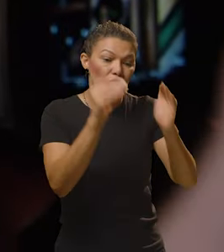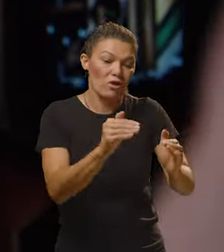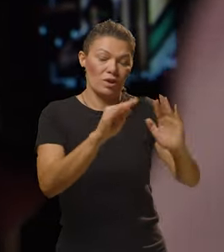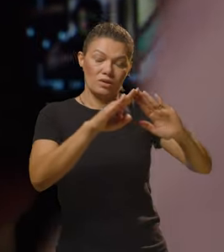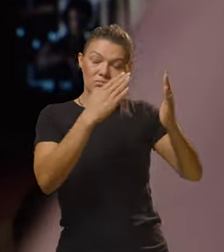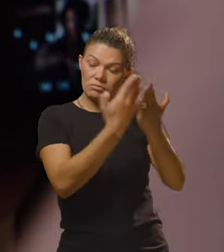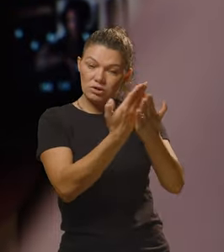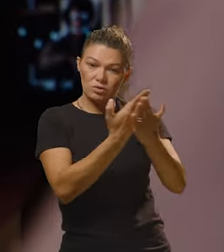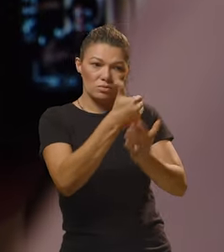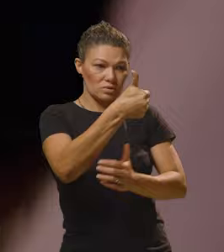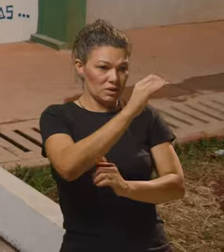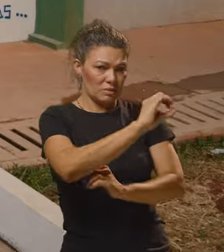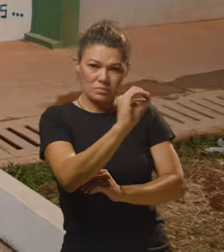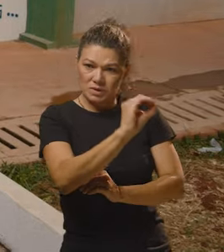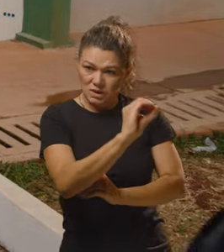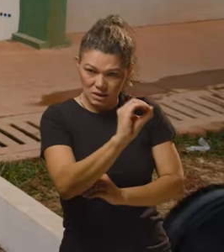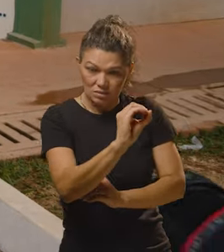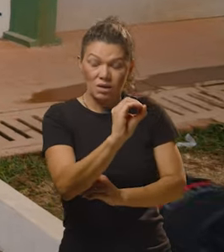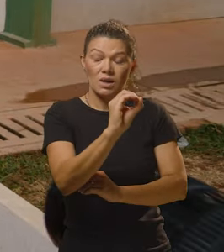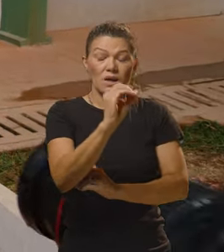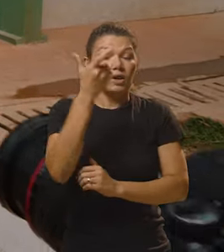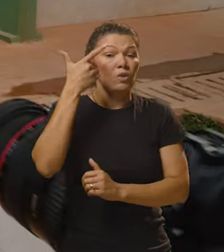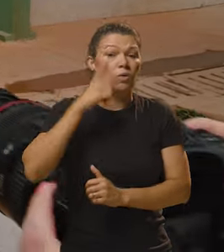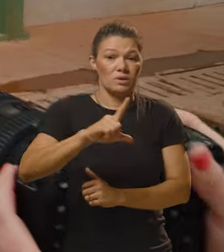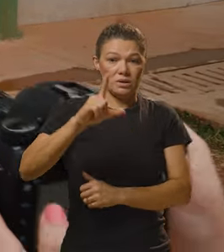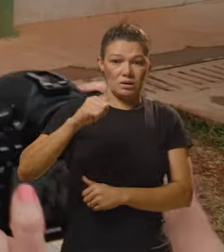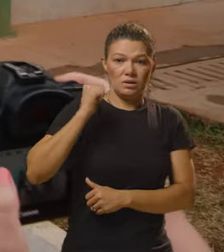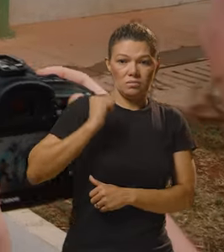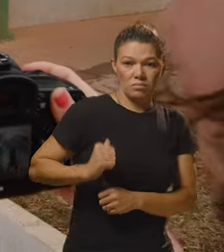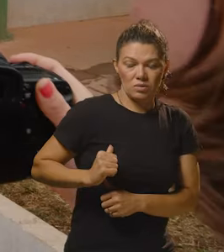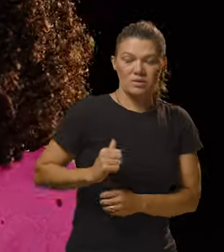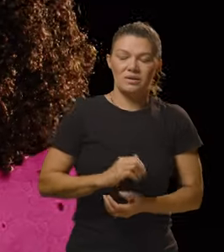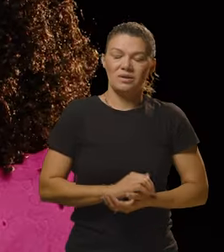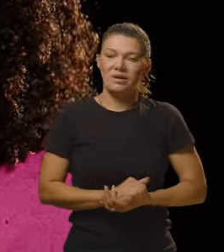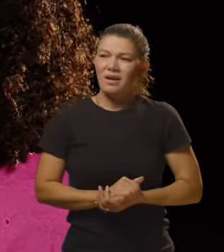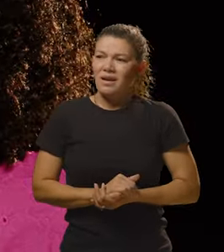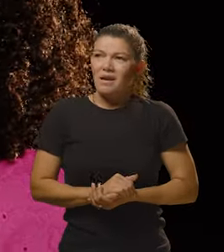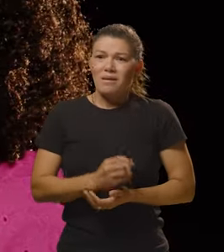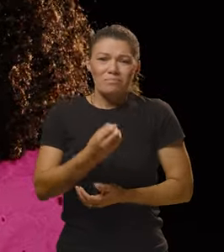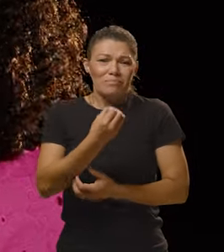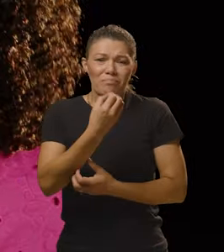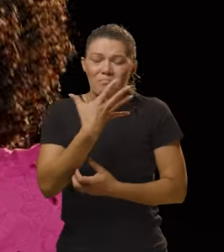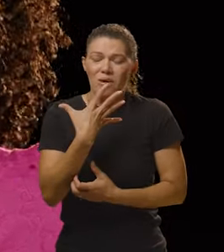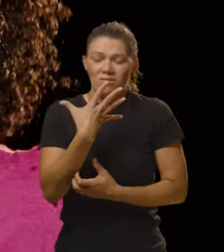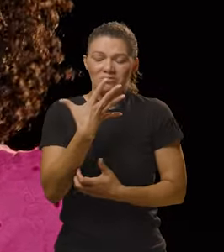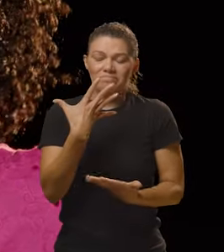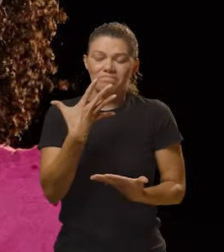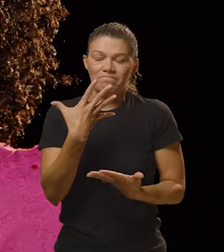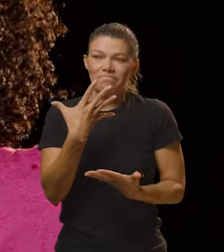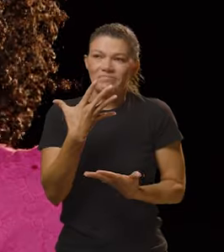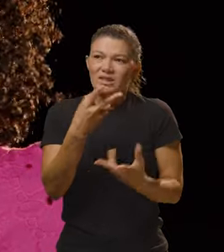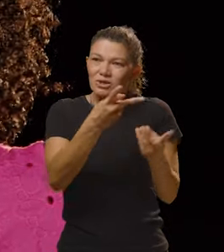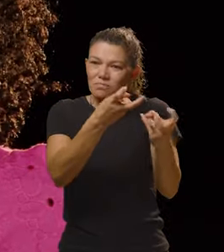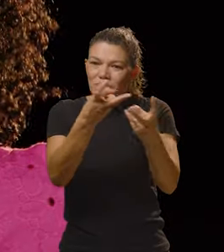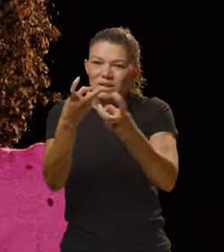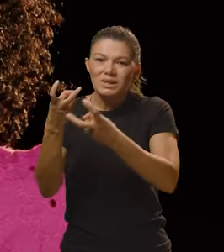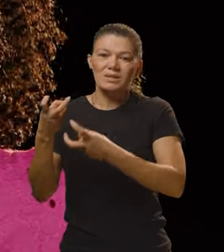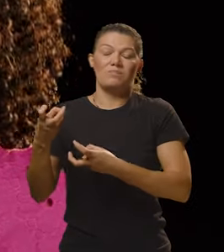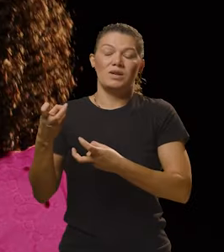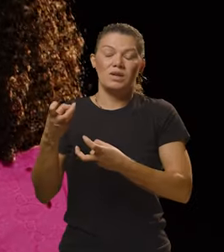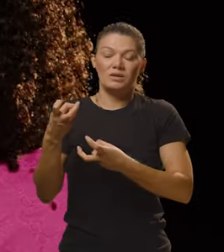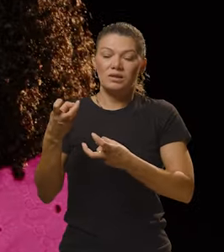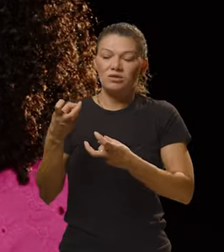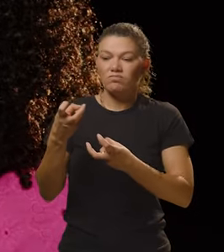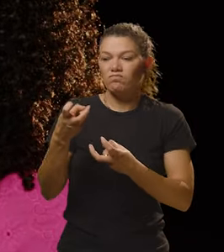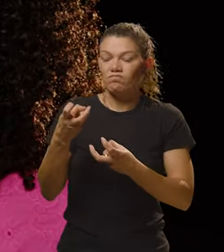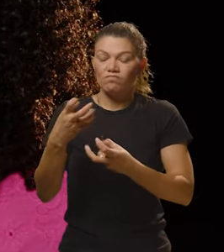dedicar 100% aos estudos e corri atrás dessas bolsas. É gratificante a gente perceber que,